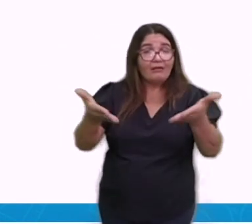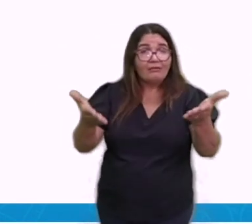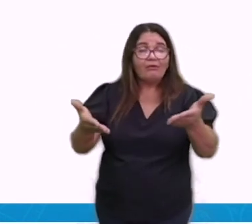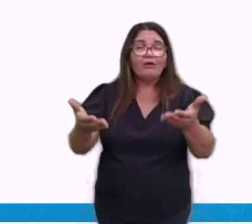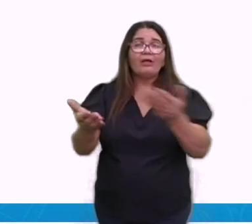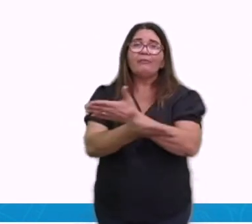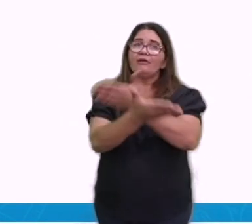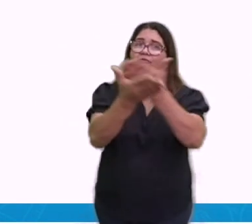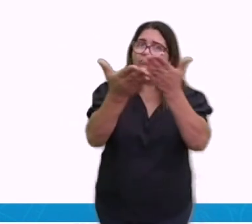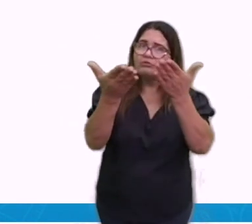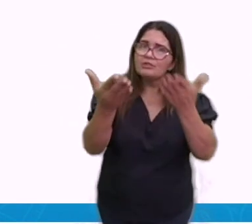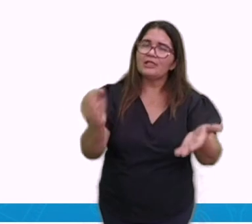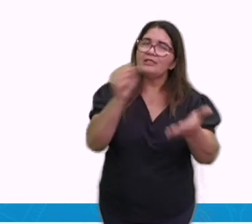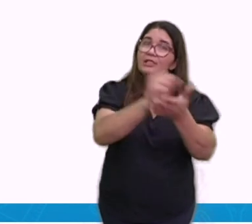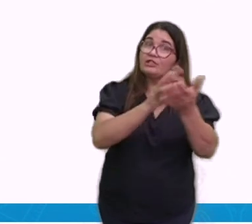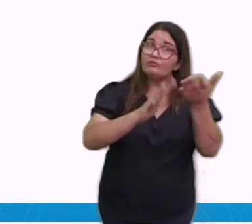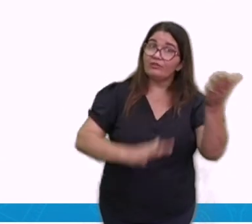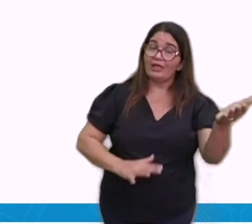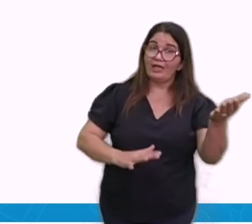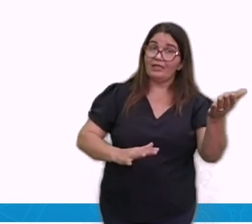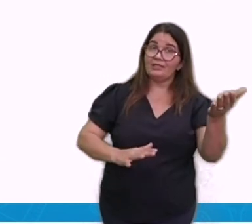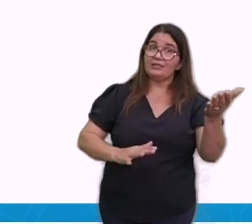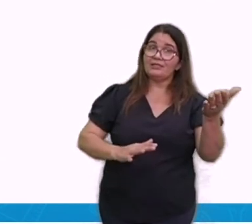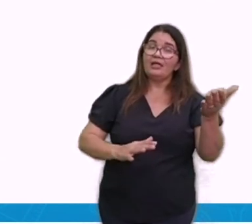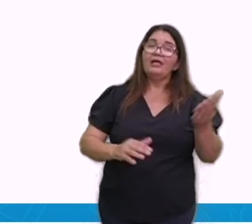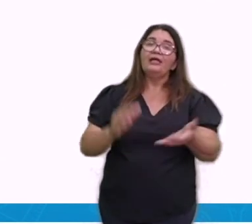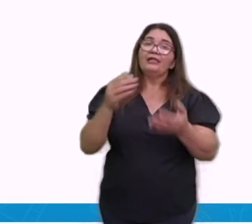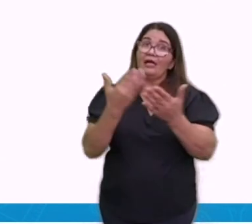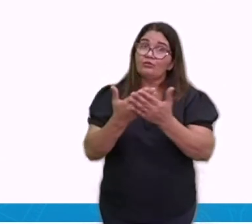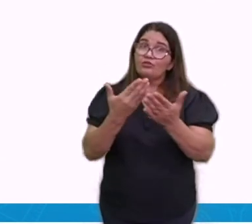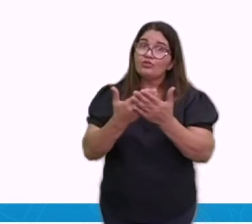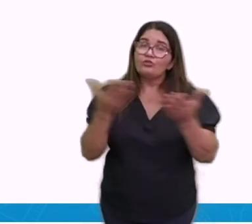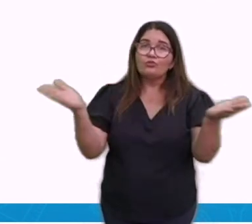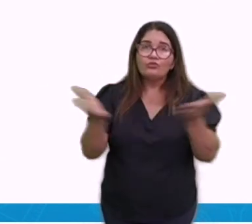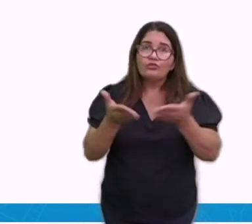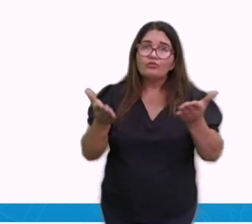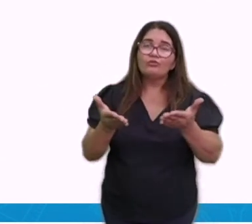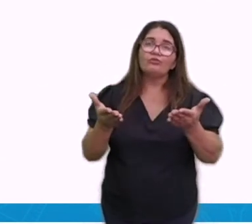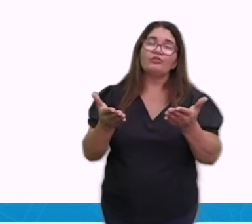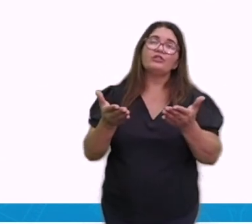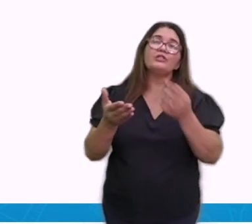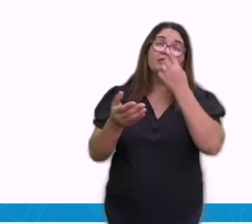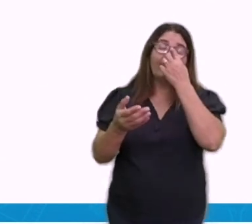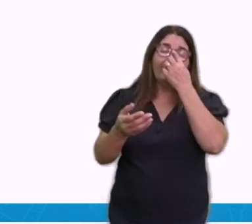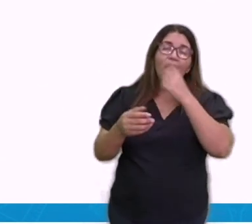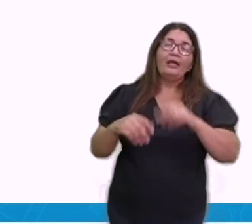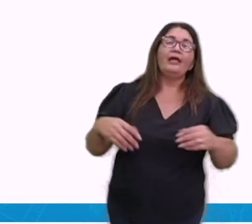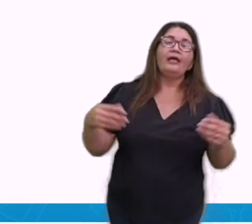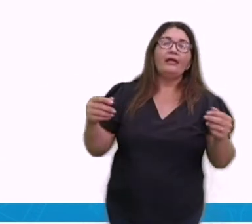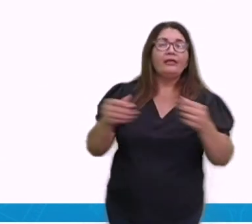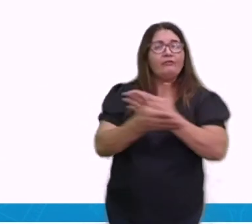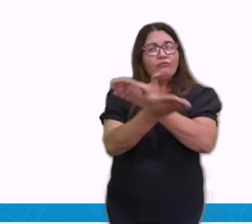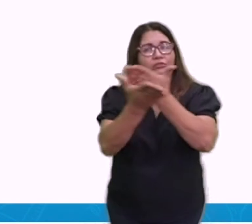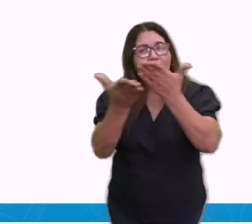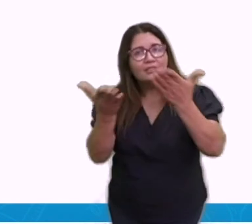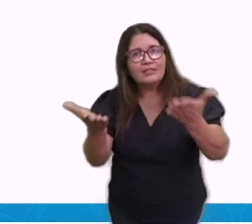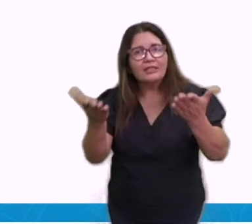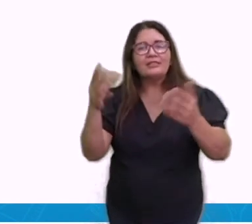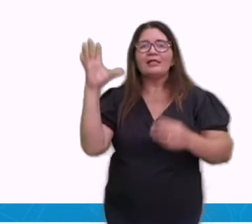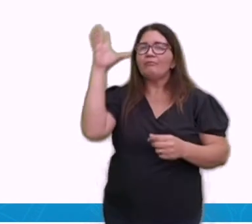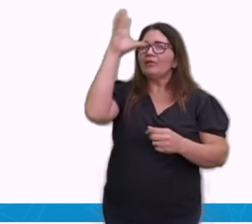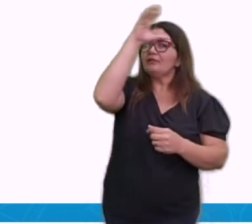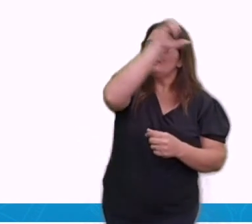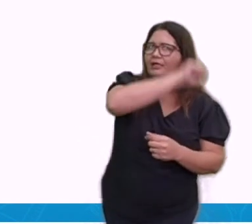de vocês de hoje, para a nossa aula que a gente fez hoje, que nós aprendemos um pouco mais sobre o clima da nossa